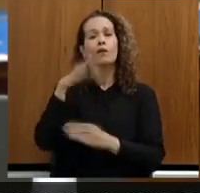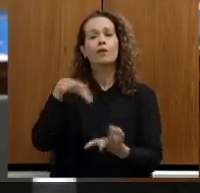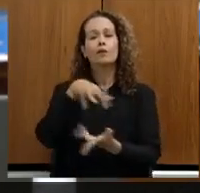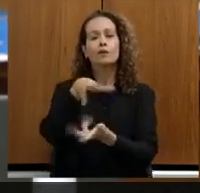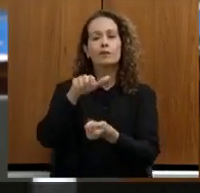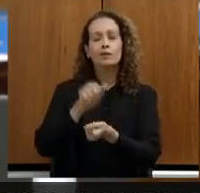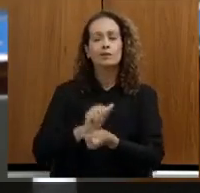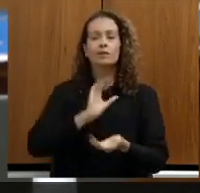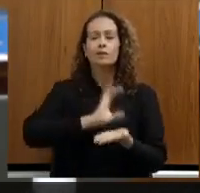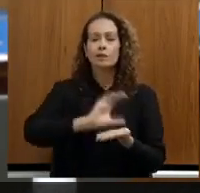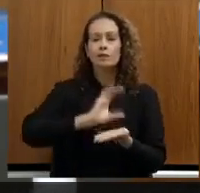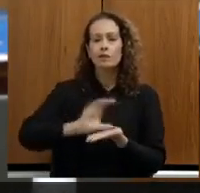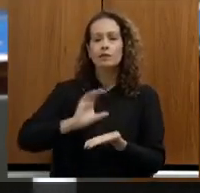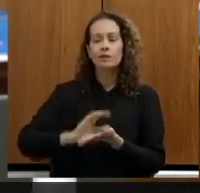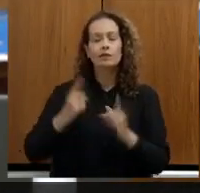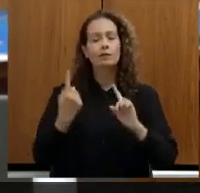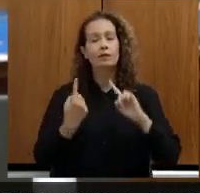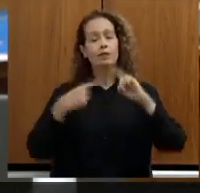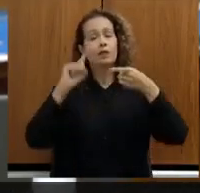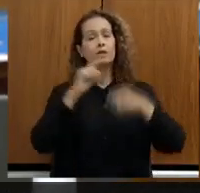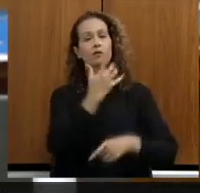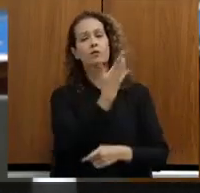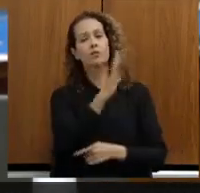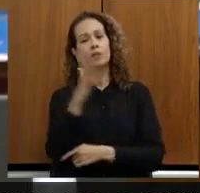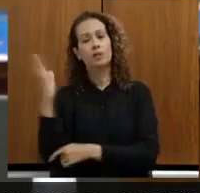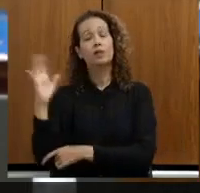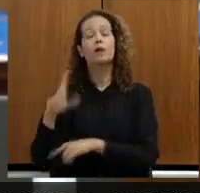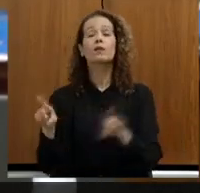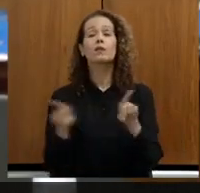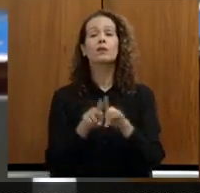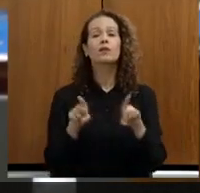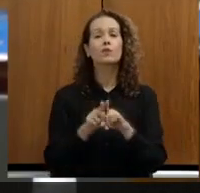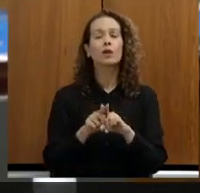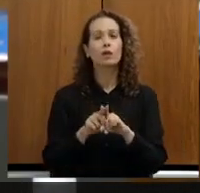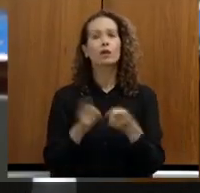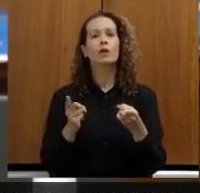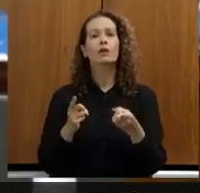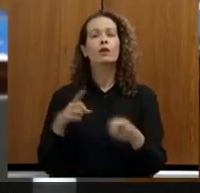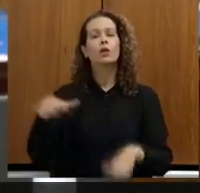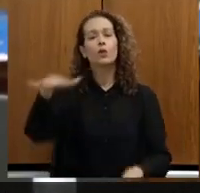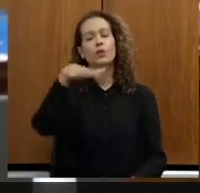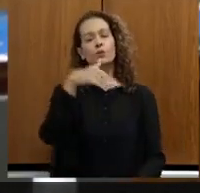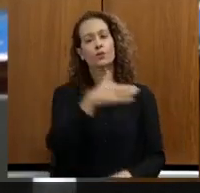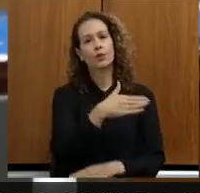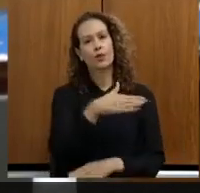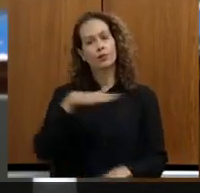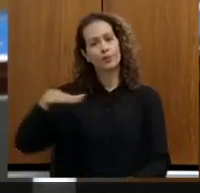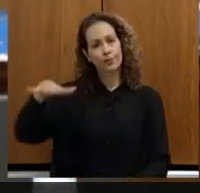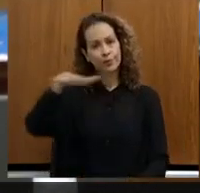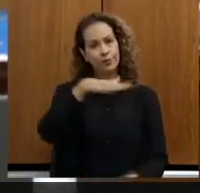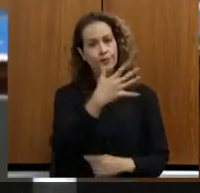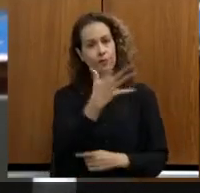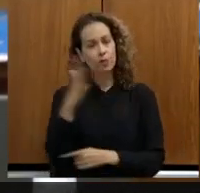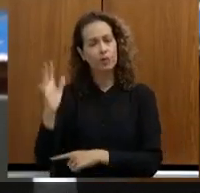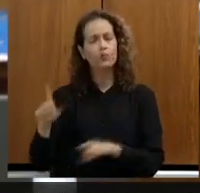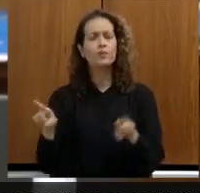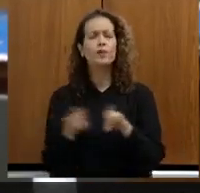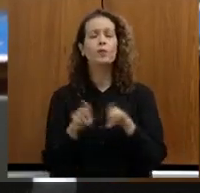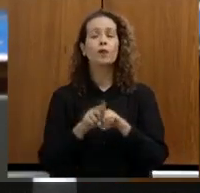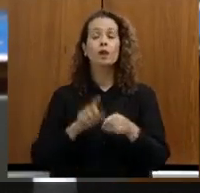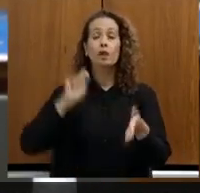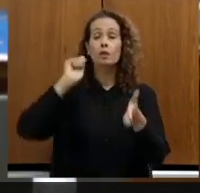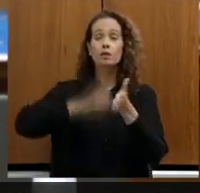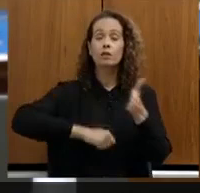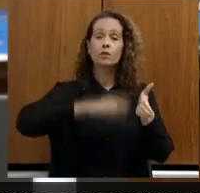restauração florestal e na temática de meio ambiente. Assinamos também o Memorando de Entendimento com a